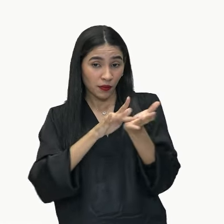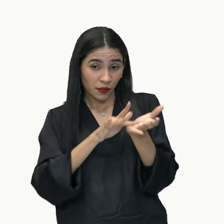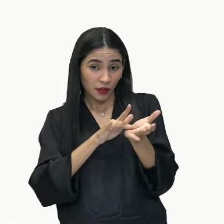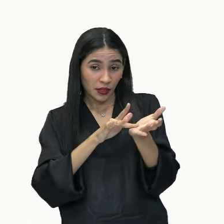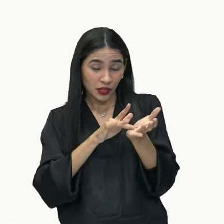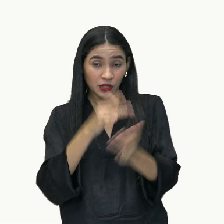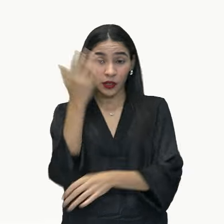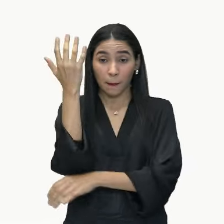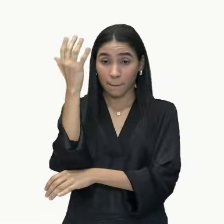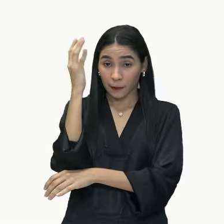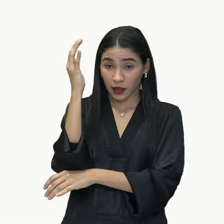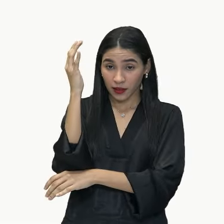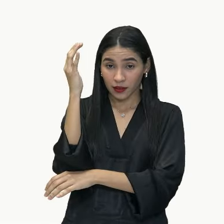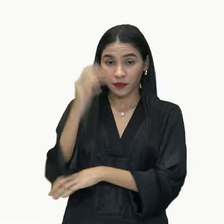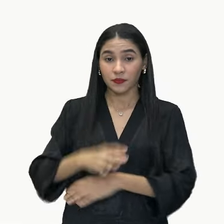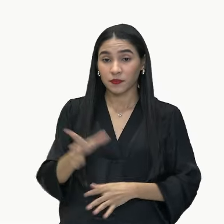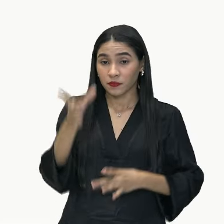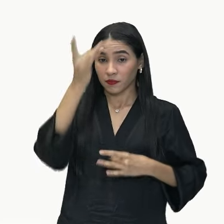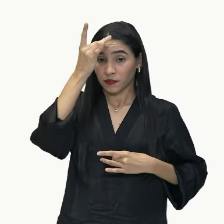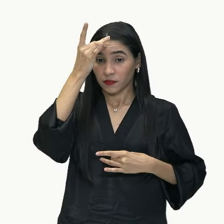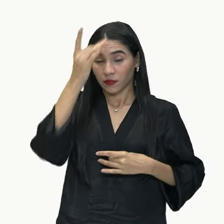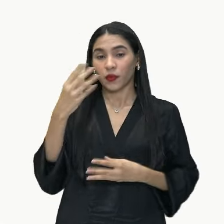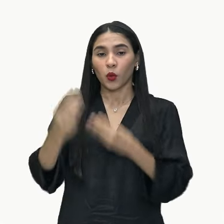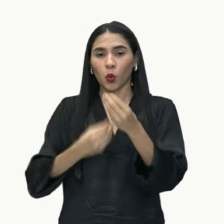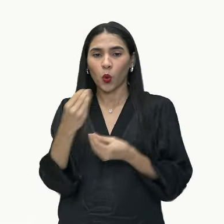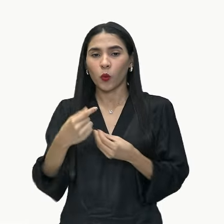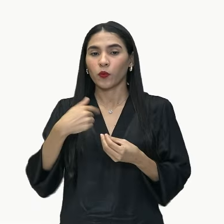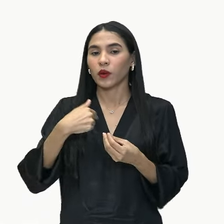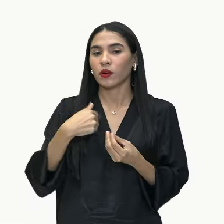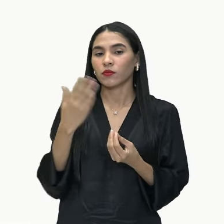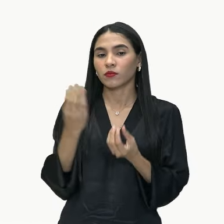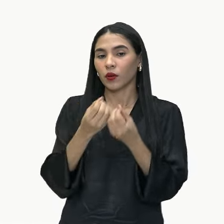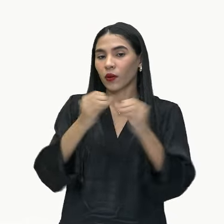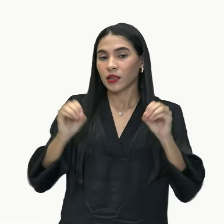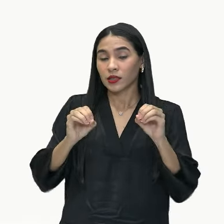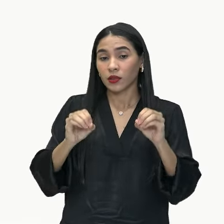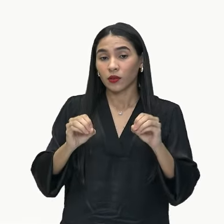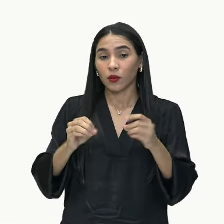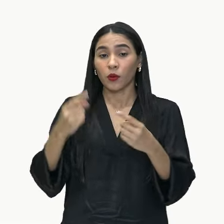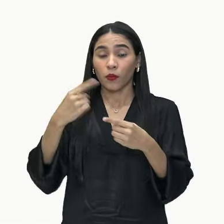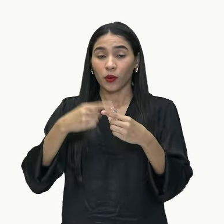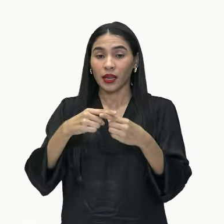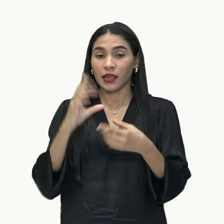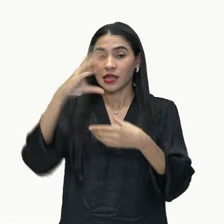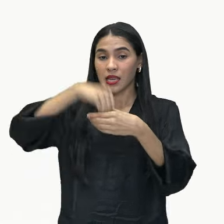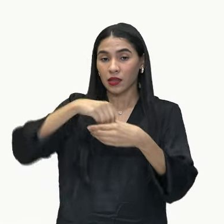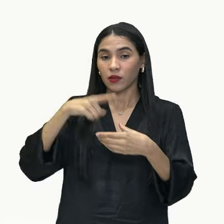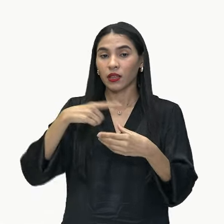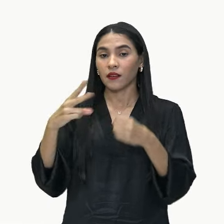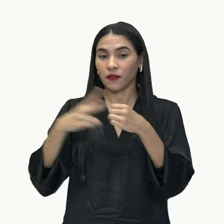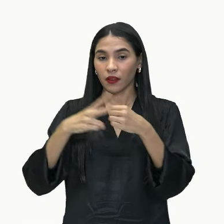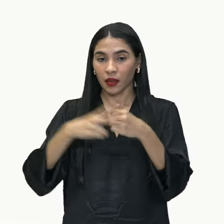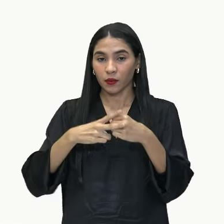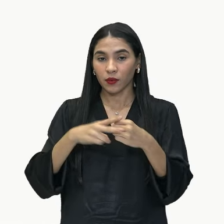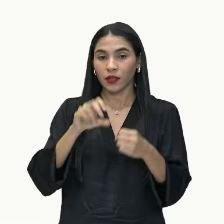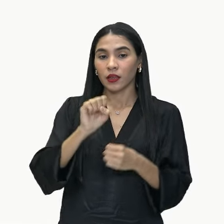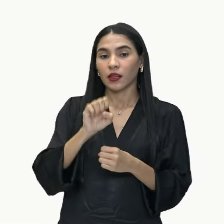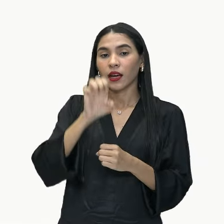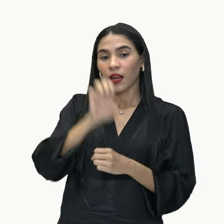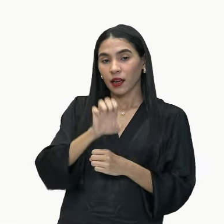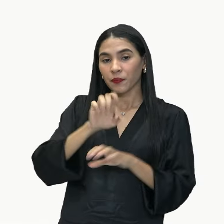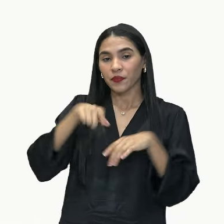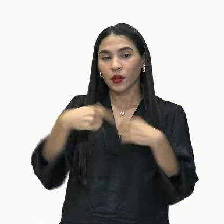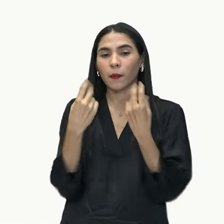E aí, como é que eu sei que é uma oração? Por causa do verbo. É, forma do verbo ser. Então, nota que de fato,